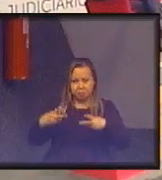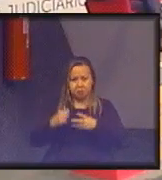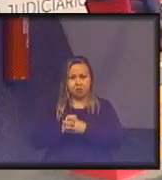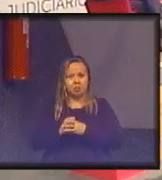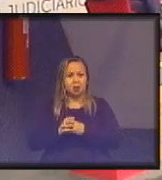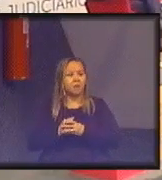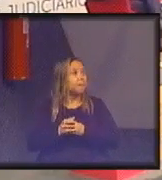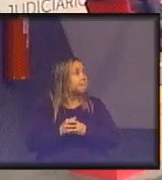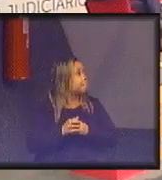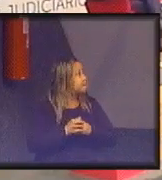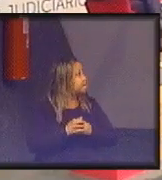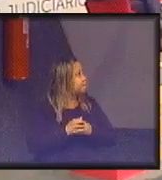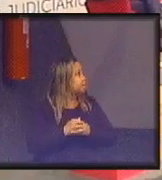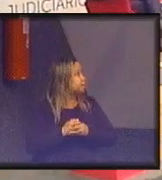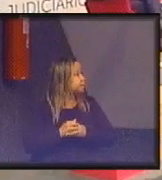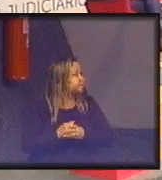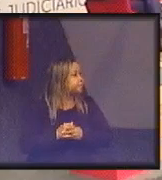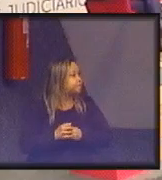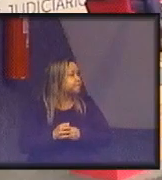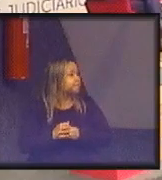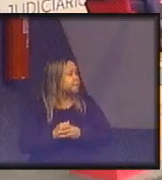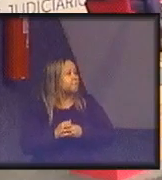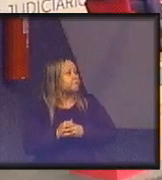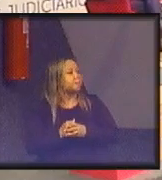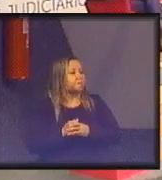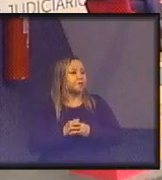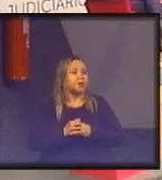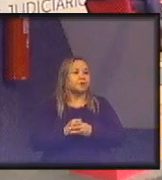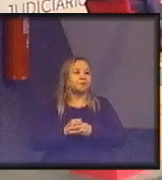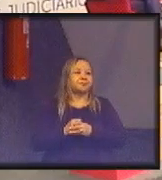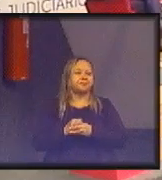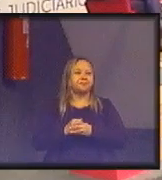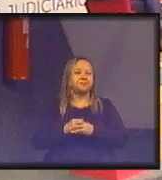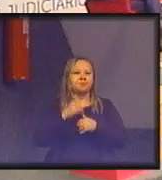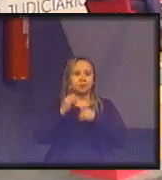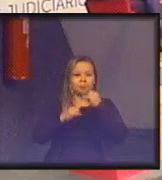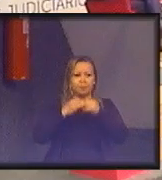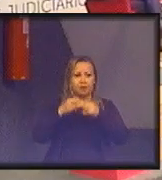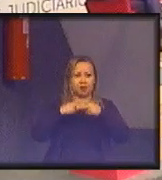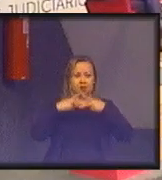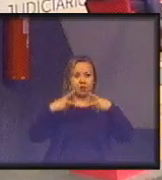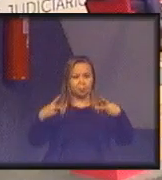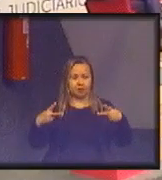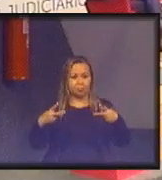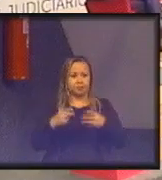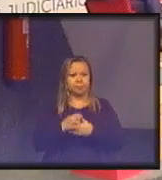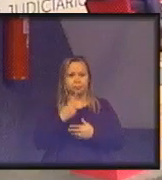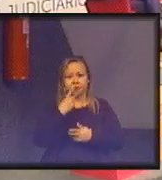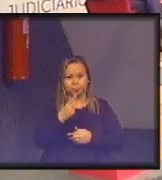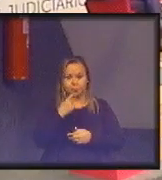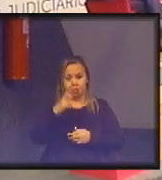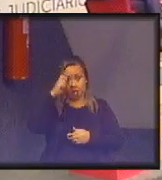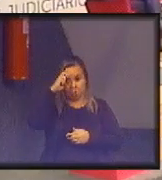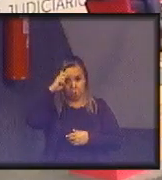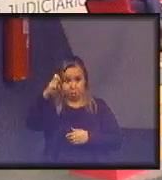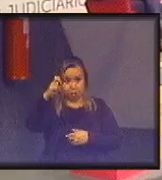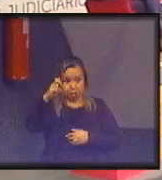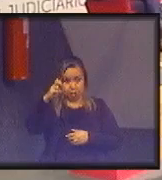eu sempre esqueço a última internet das coisas blockchain a inteligência artificial